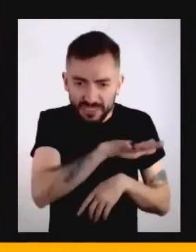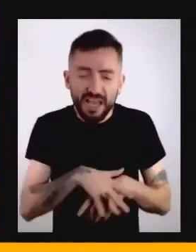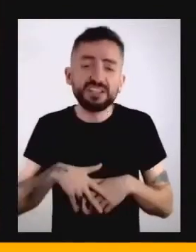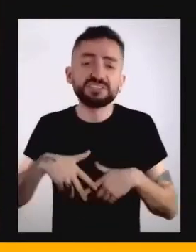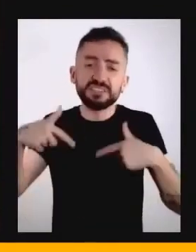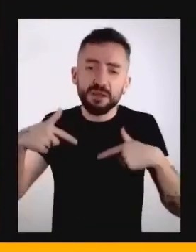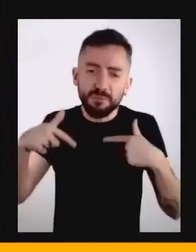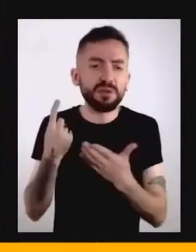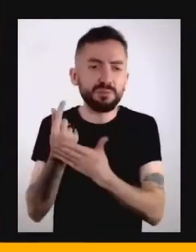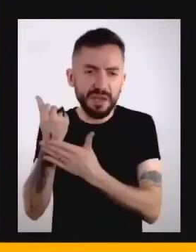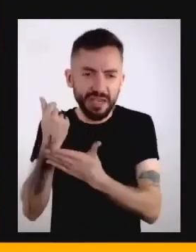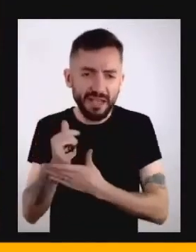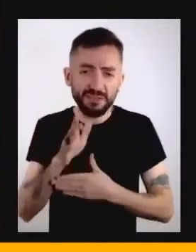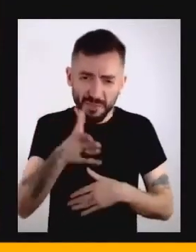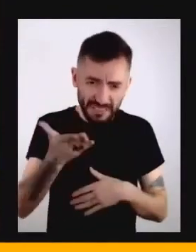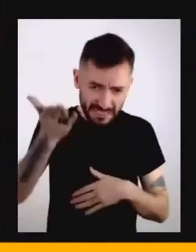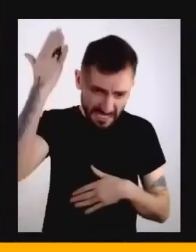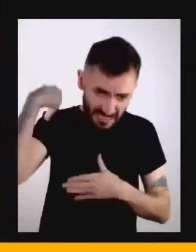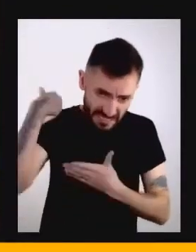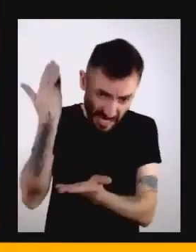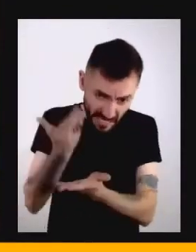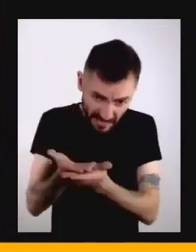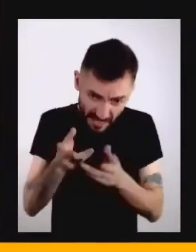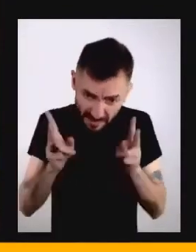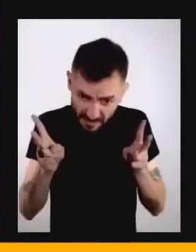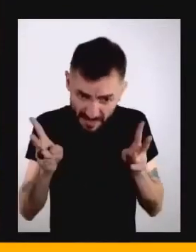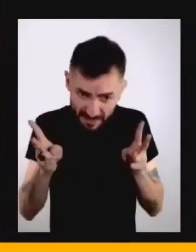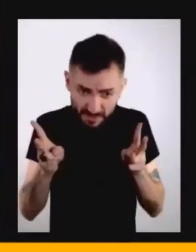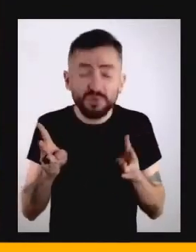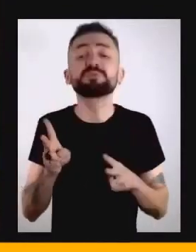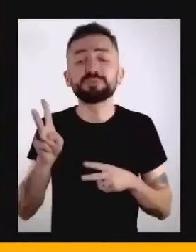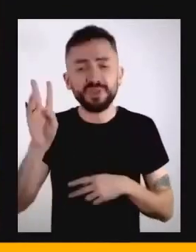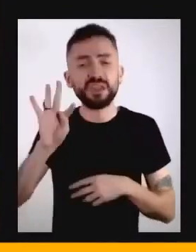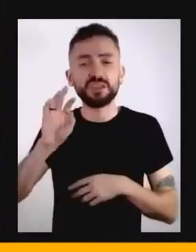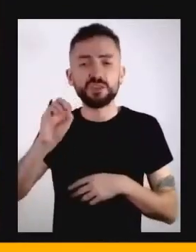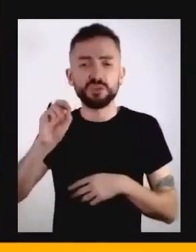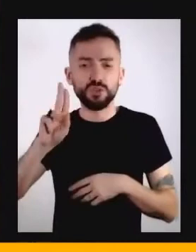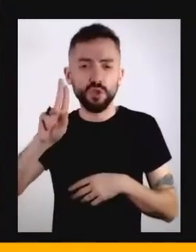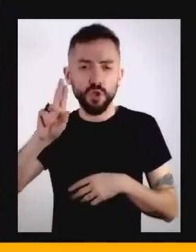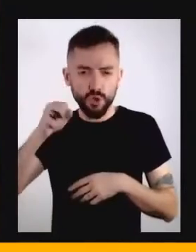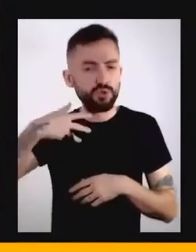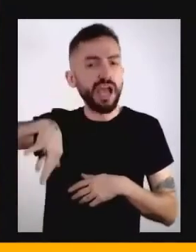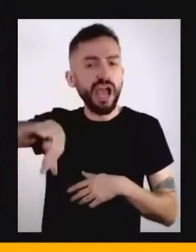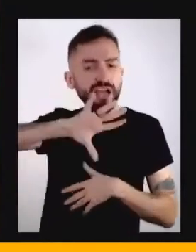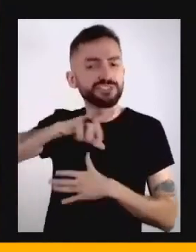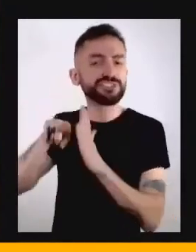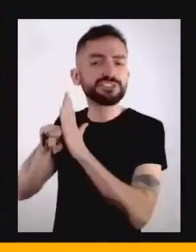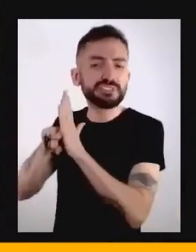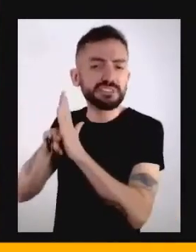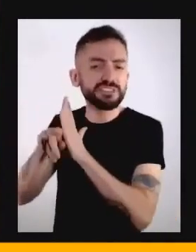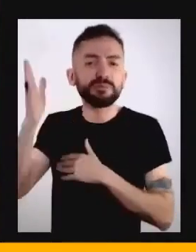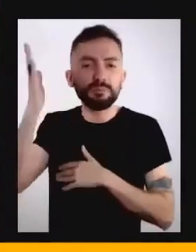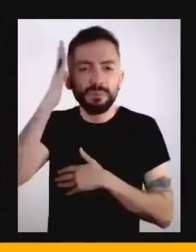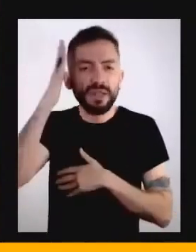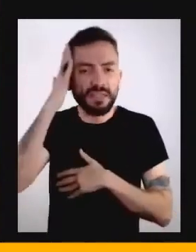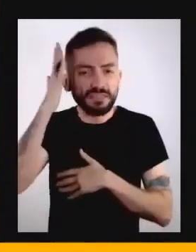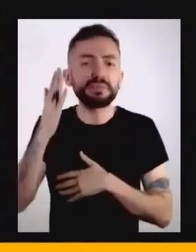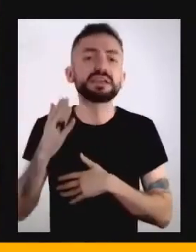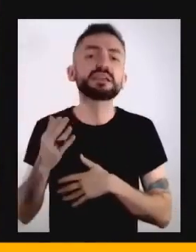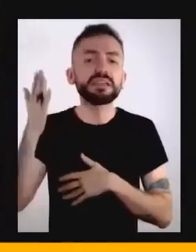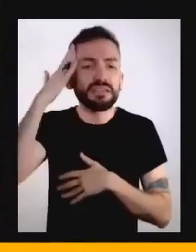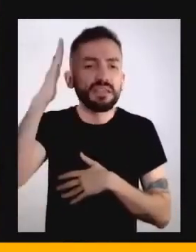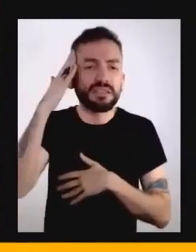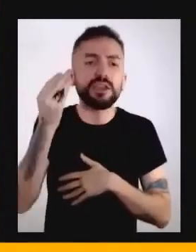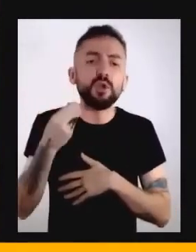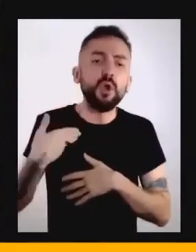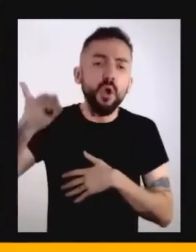será que sempre foi assim? Dentro da Toros a gente estuda como que esse nosso entendimento da história e do momento